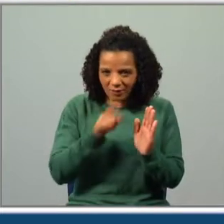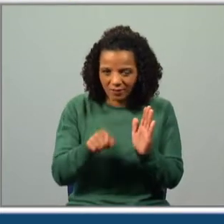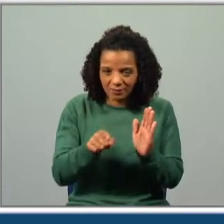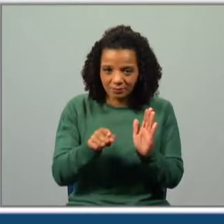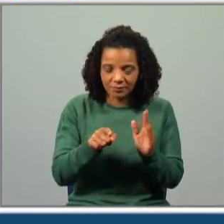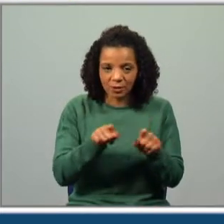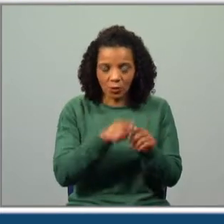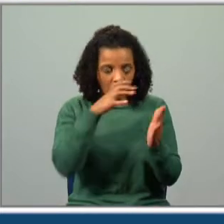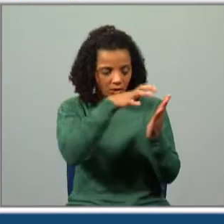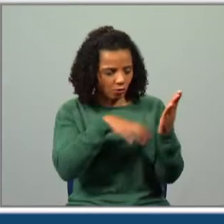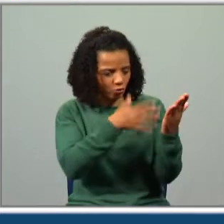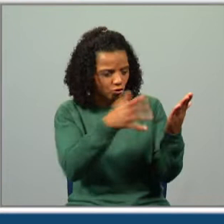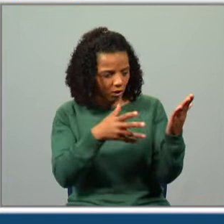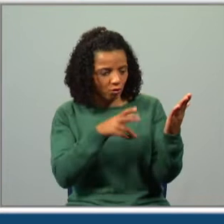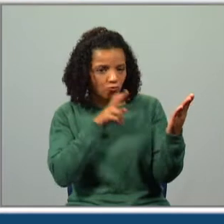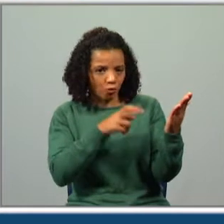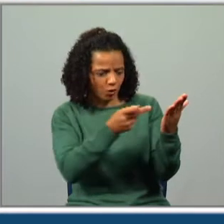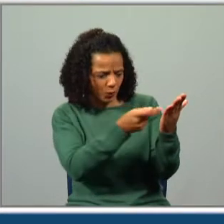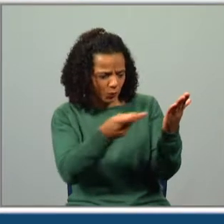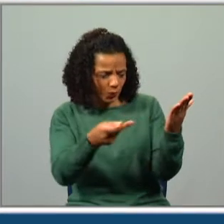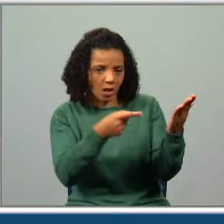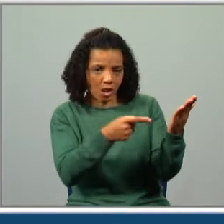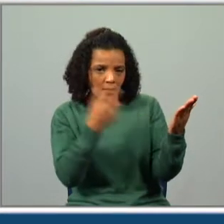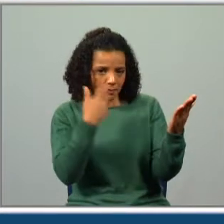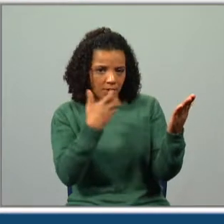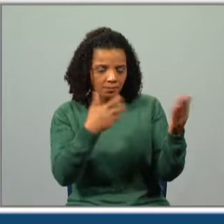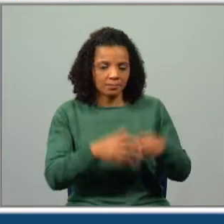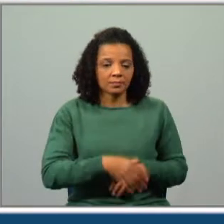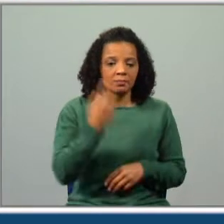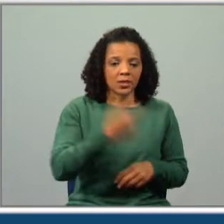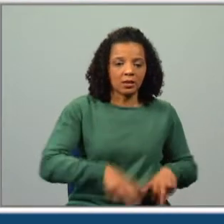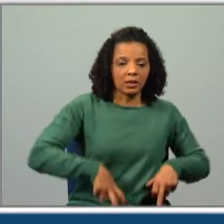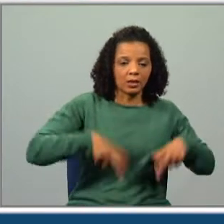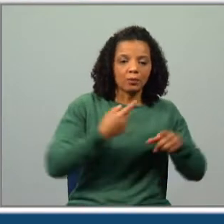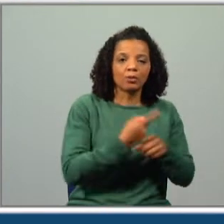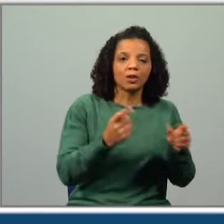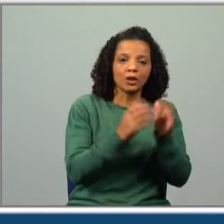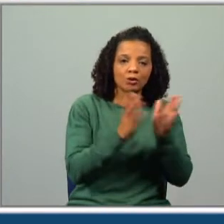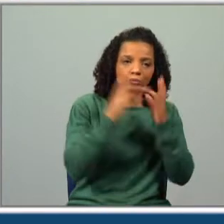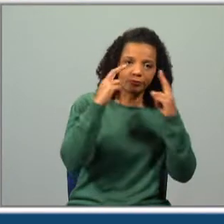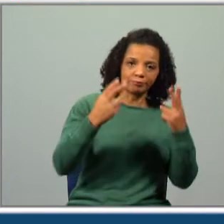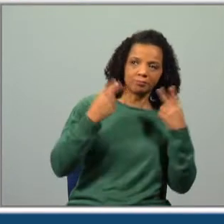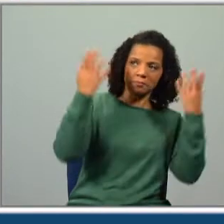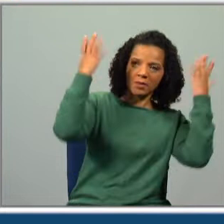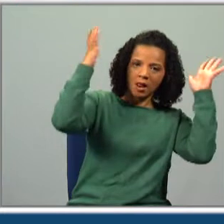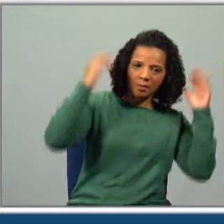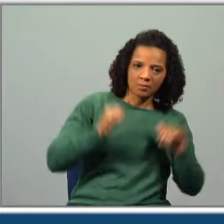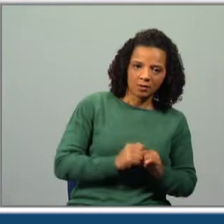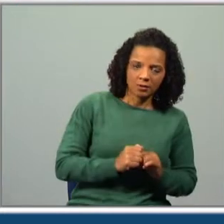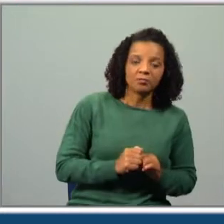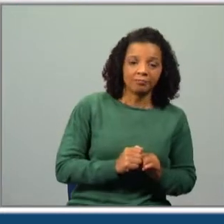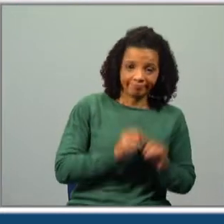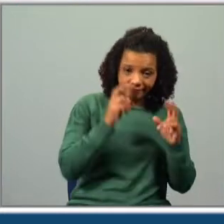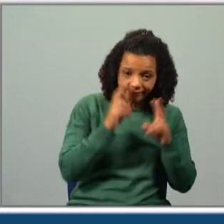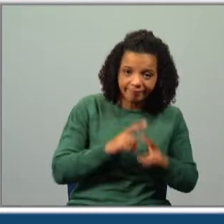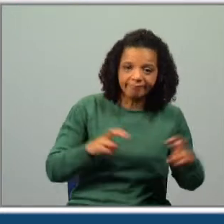sublinhar. Tinha mesmo de ser riquíssimo para que todos lhe batessem palmas. Encontrámos no